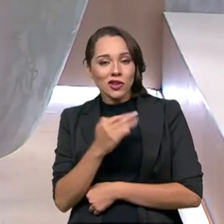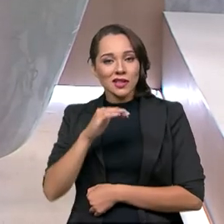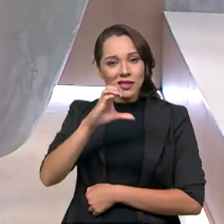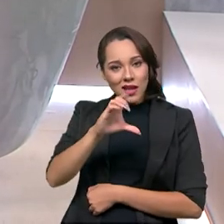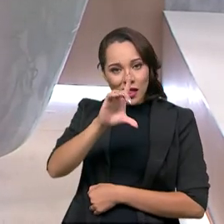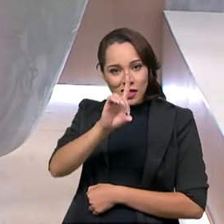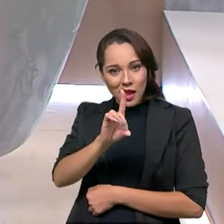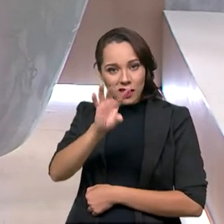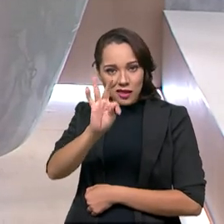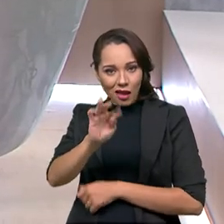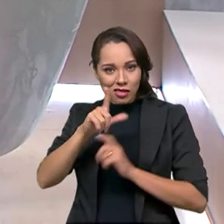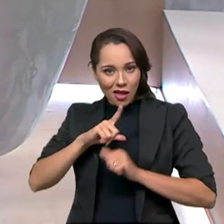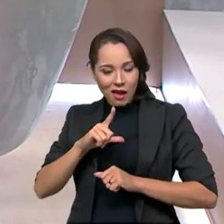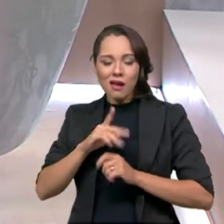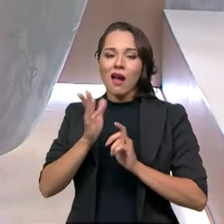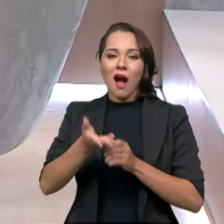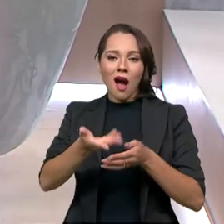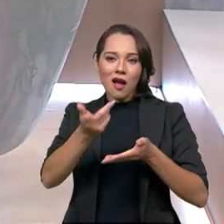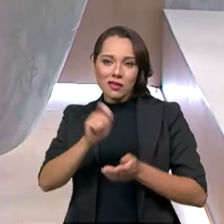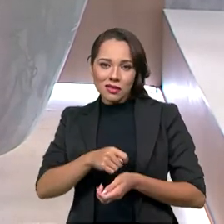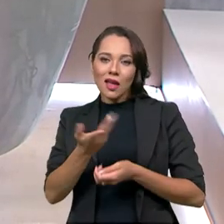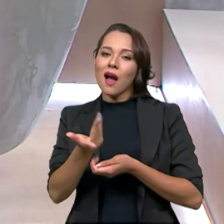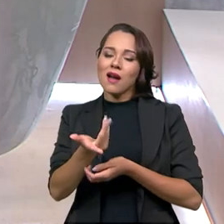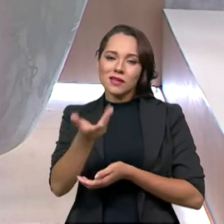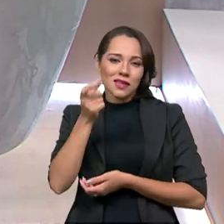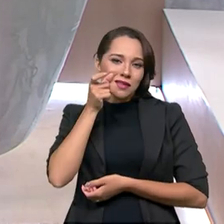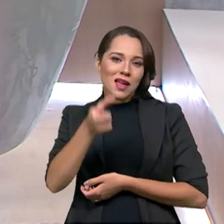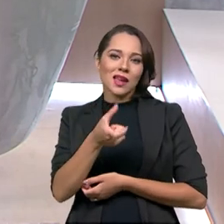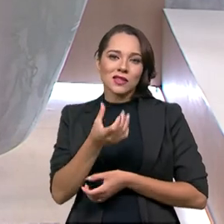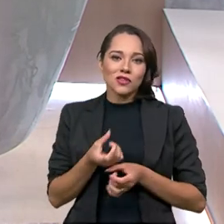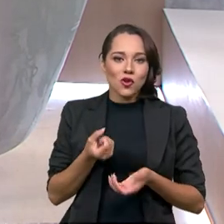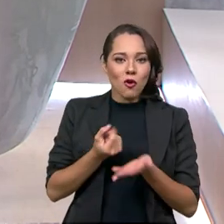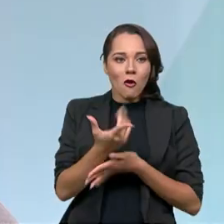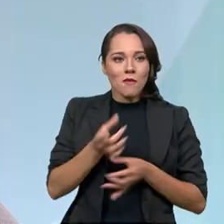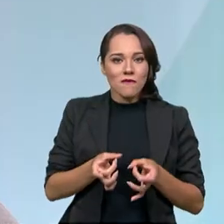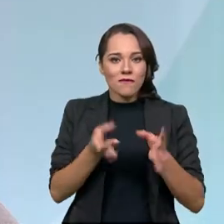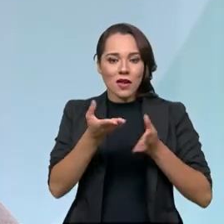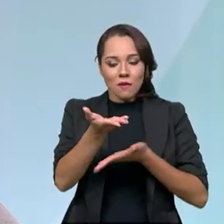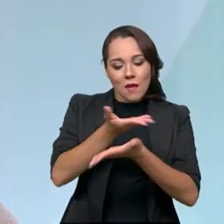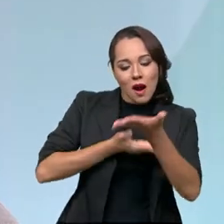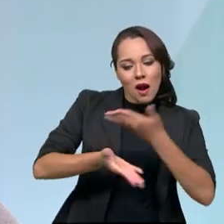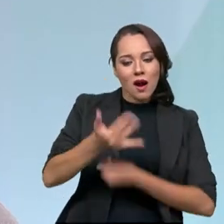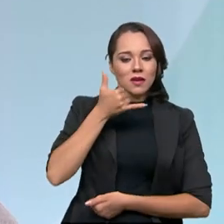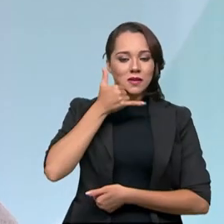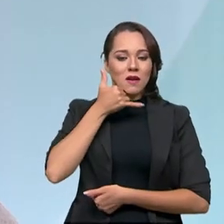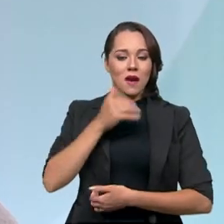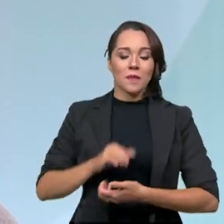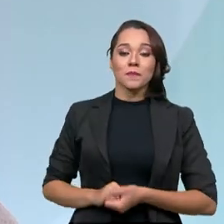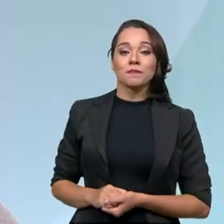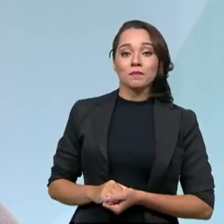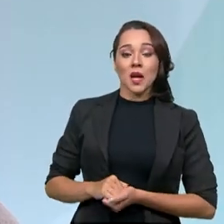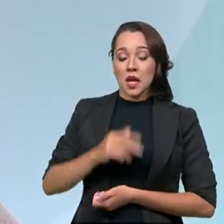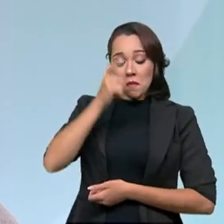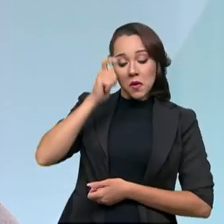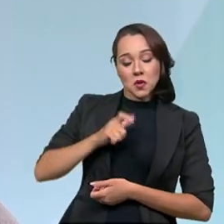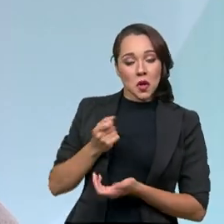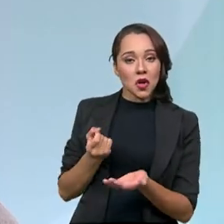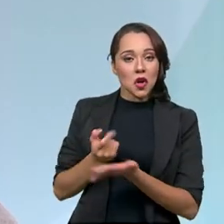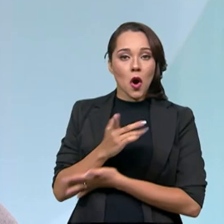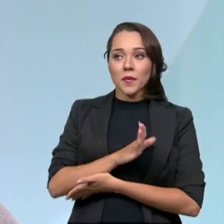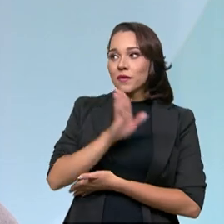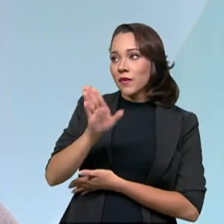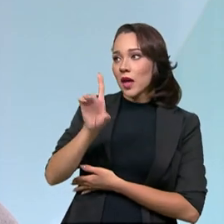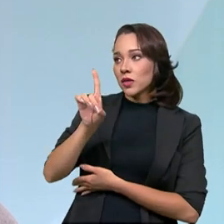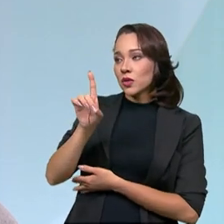CDT, a gente pode, então, formalizar essa intenção de transferência pelo aparelho celular. E o comprador, então, se dirige ao